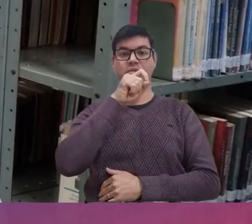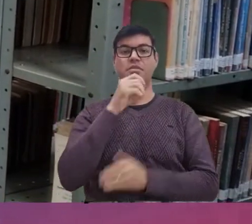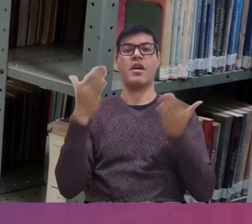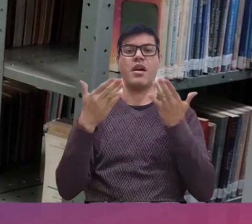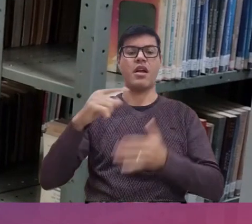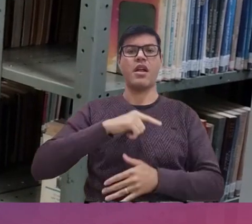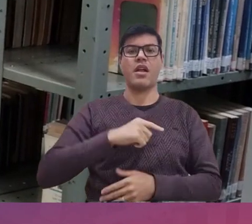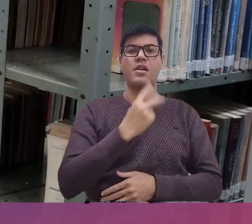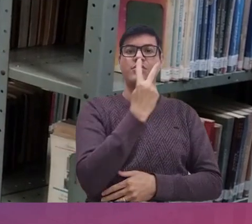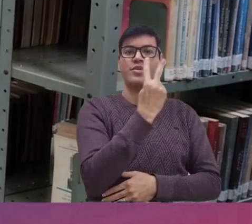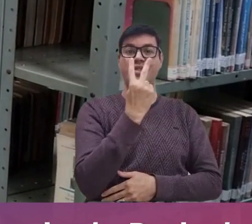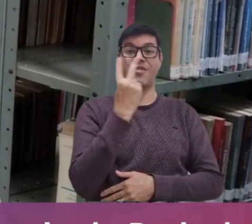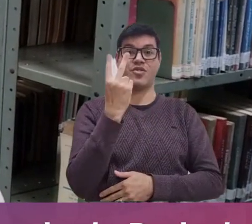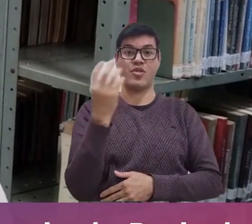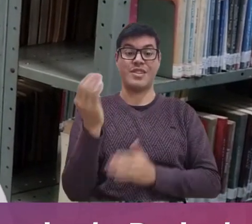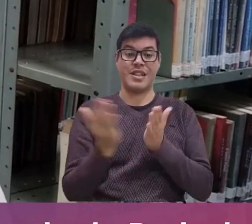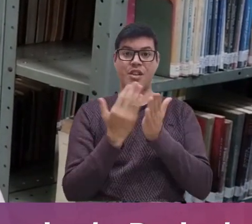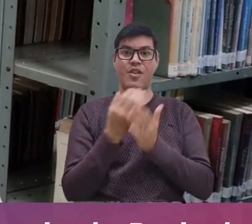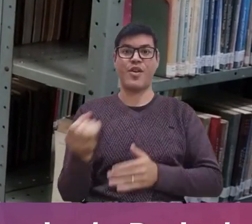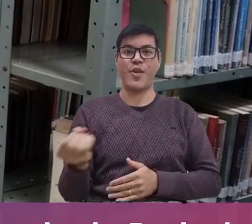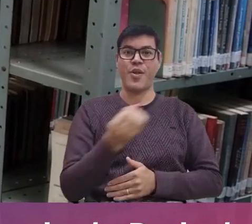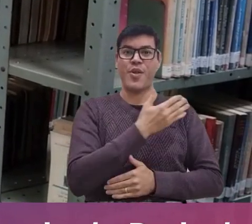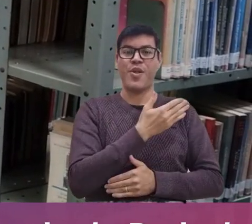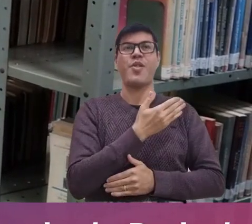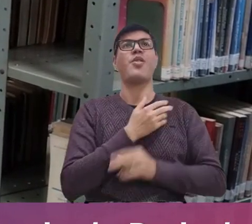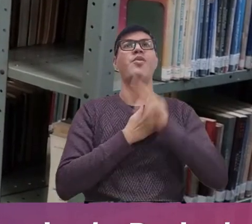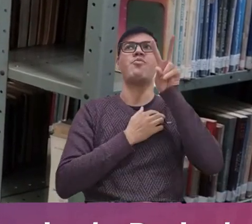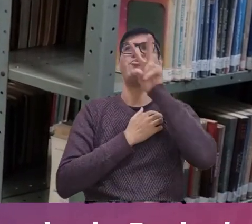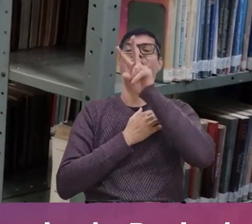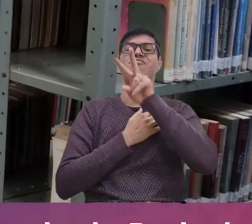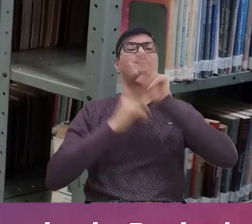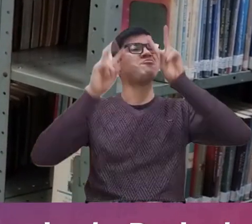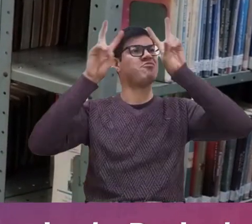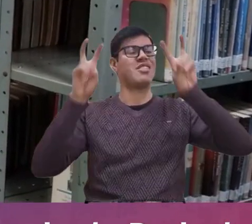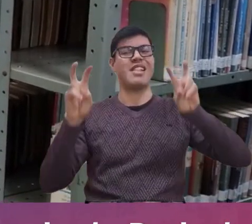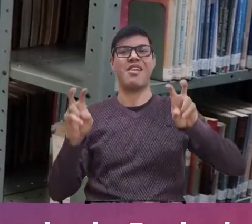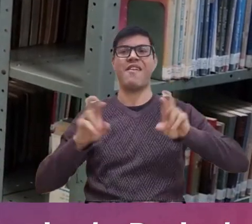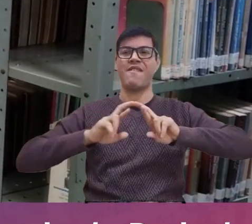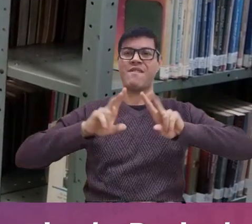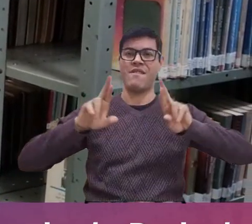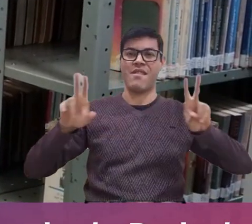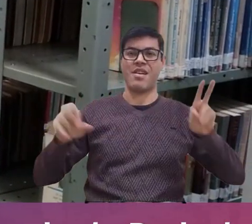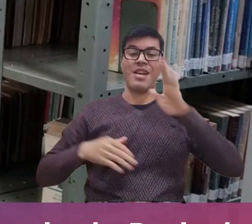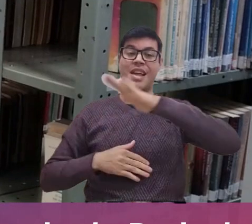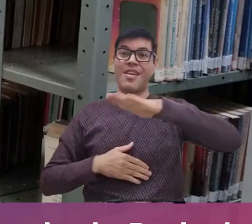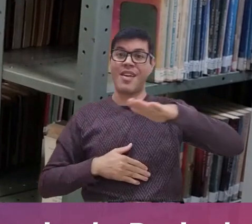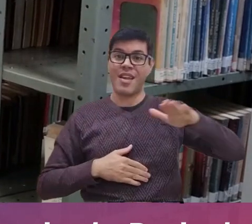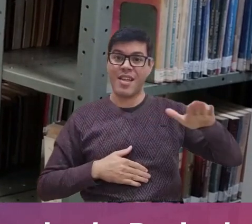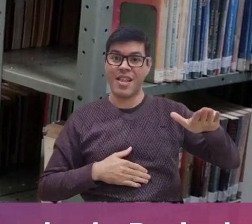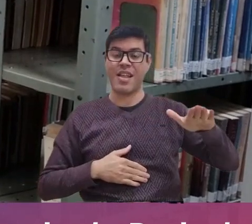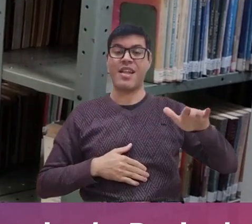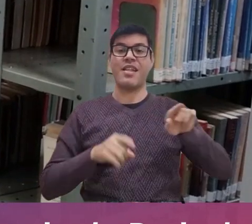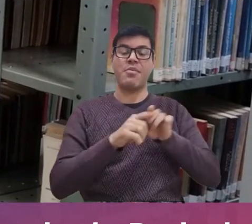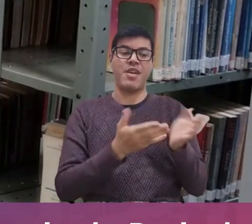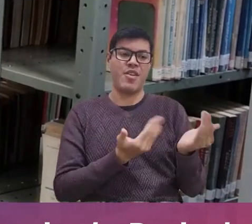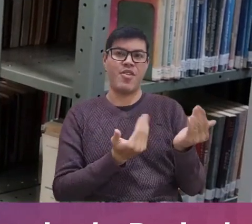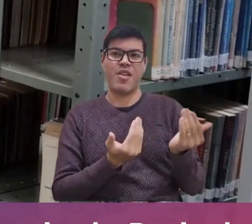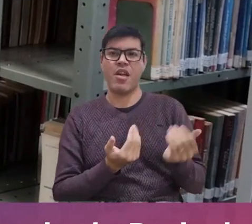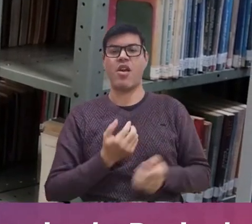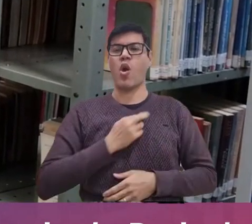a contar com 222 novos livros no seu acervo, materiais variados, infantis, infantis e juvenis,